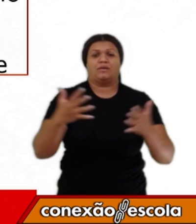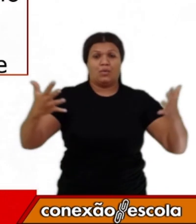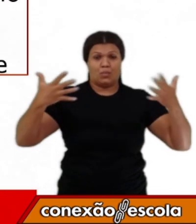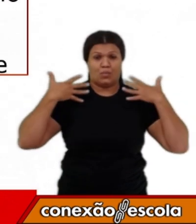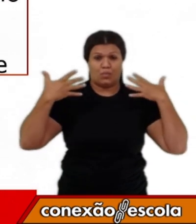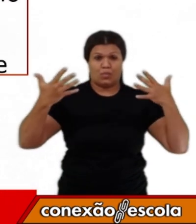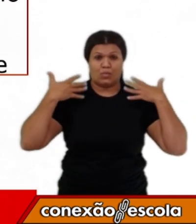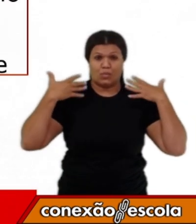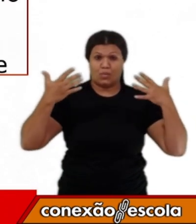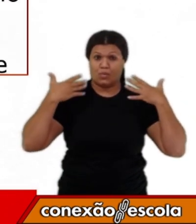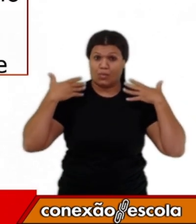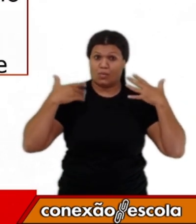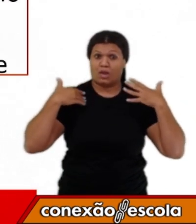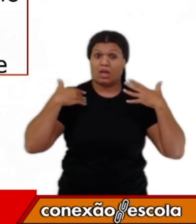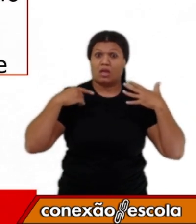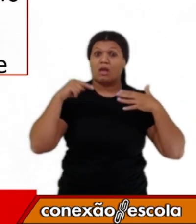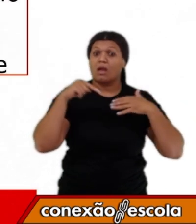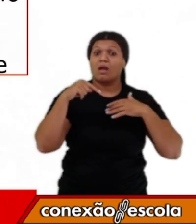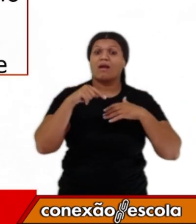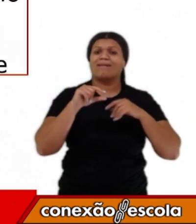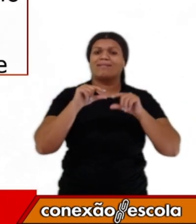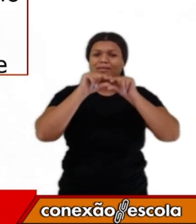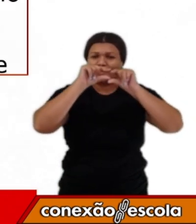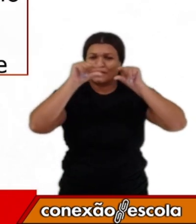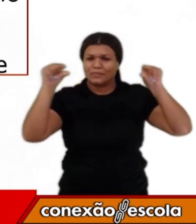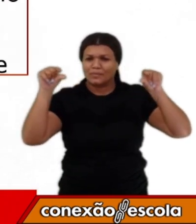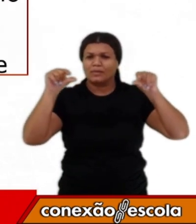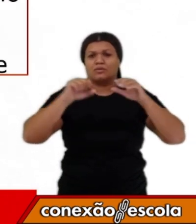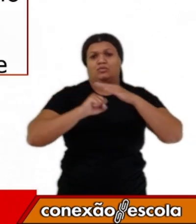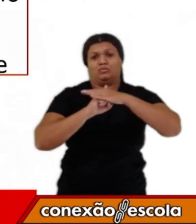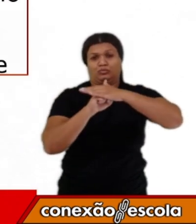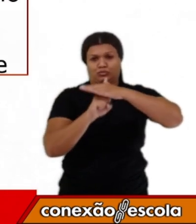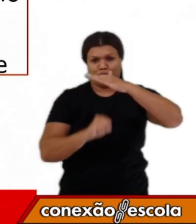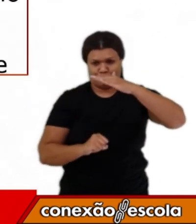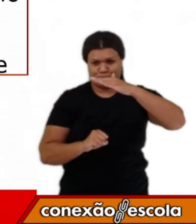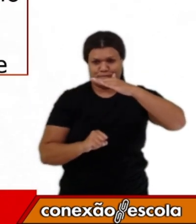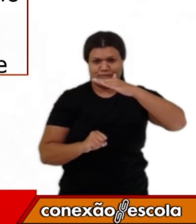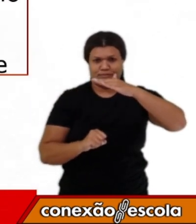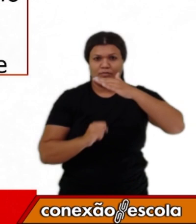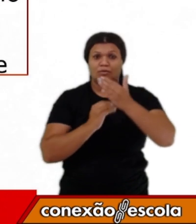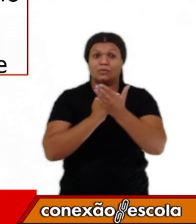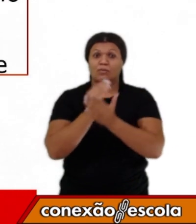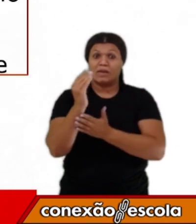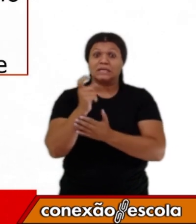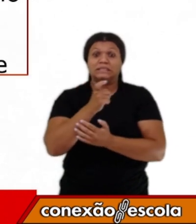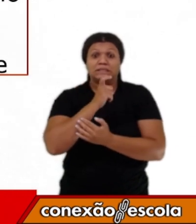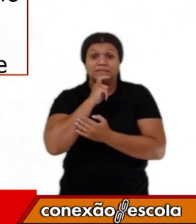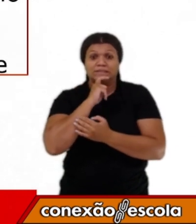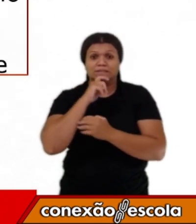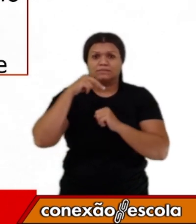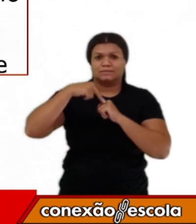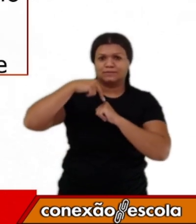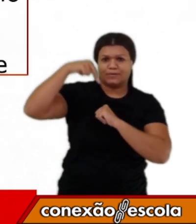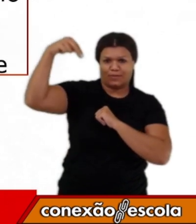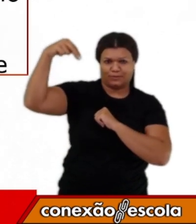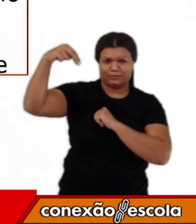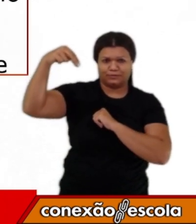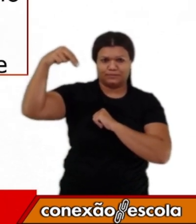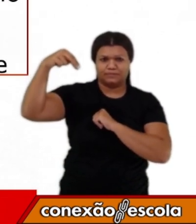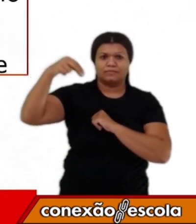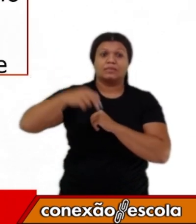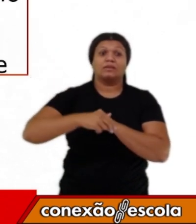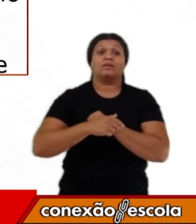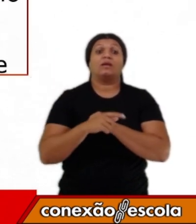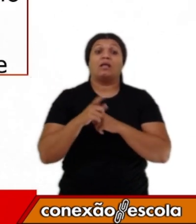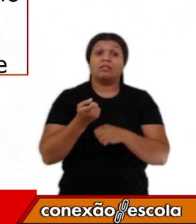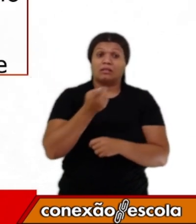e do inverno no hemisfério norte no mês de dezembro. E no mês de junho, o solstício marca